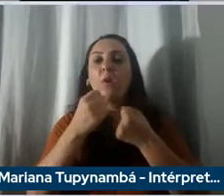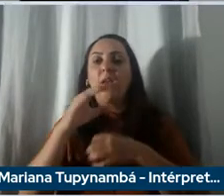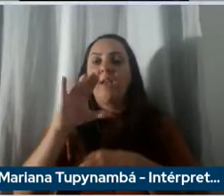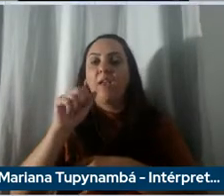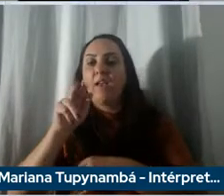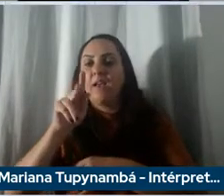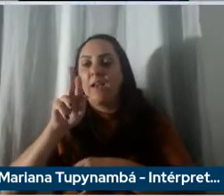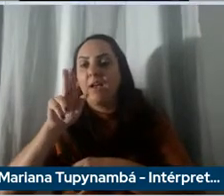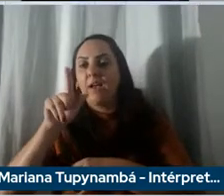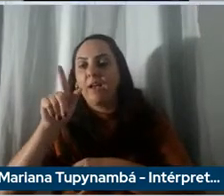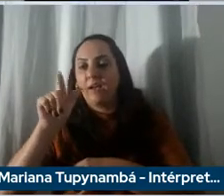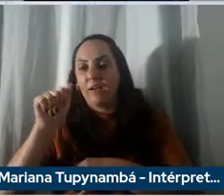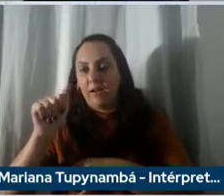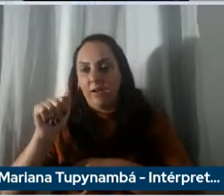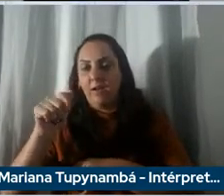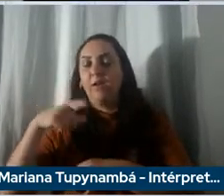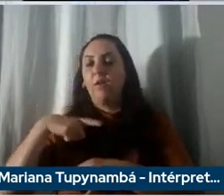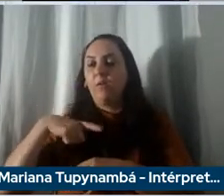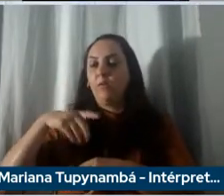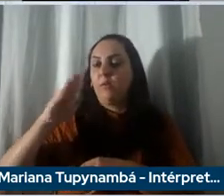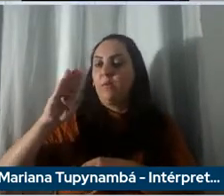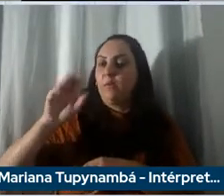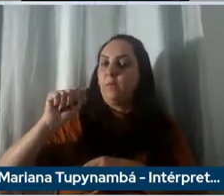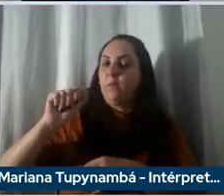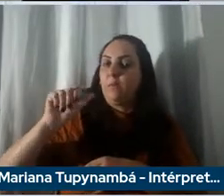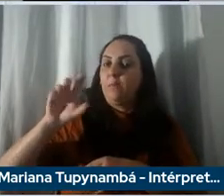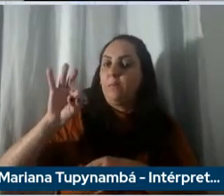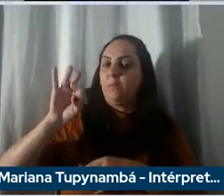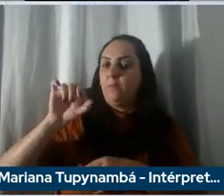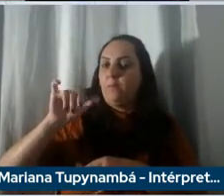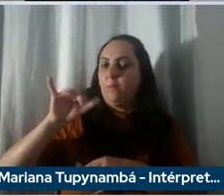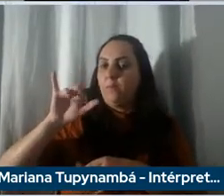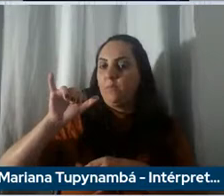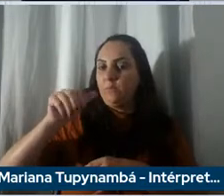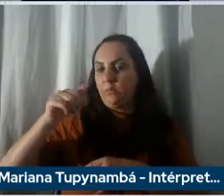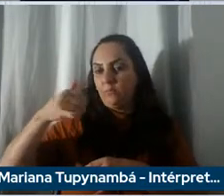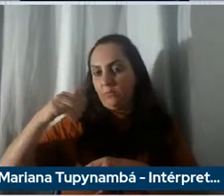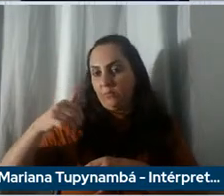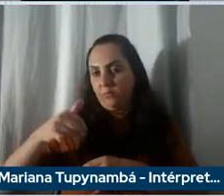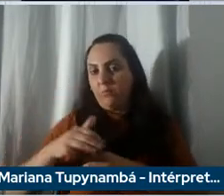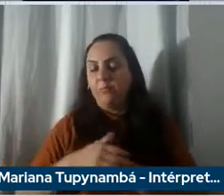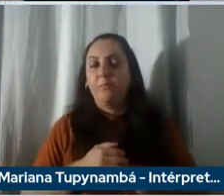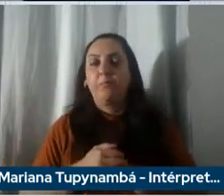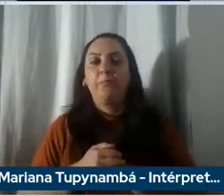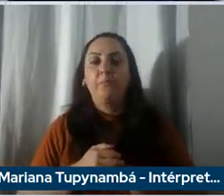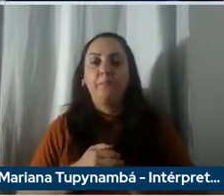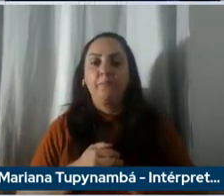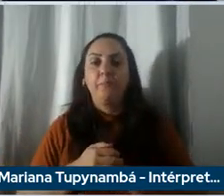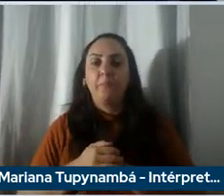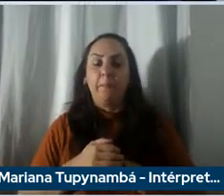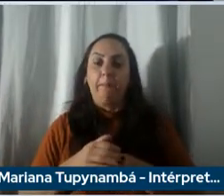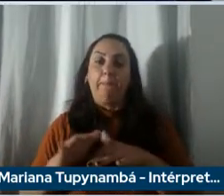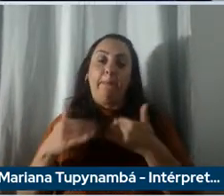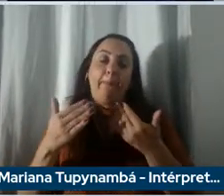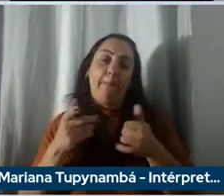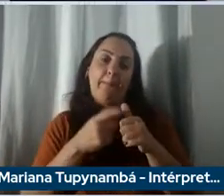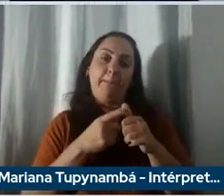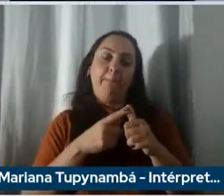essa é muito interessante essa é muito interessante essa pergunta bom primeiro Stellantis está